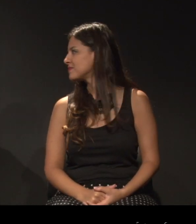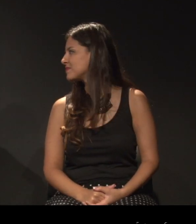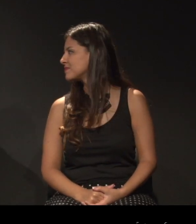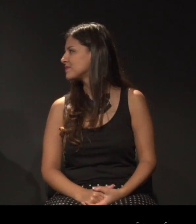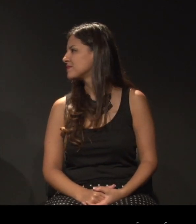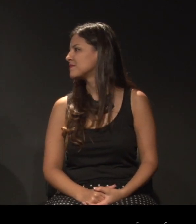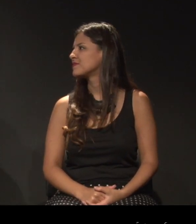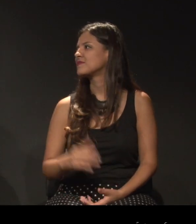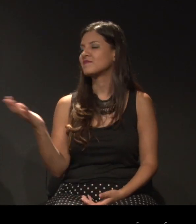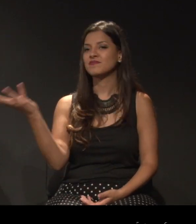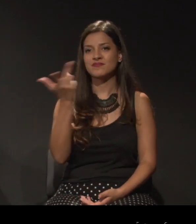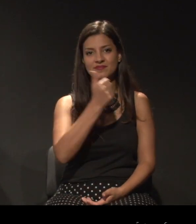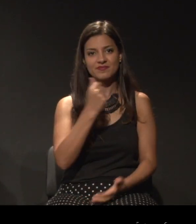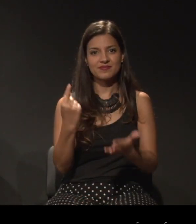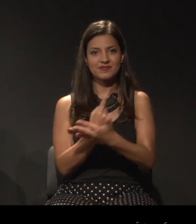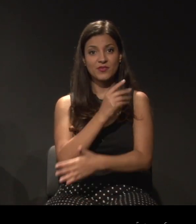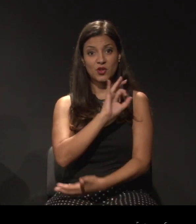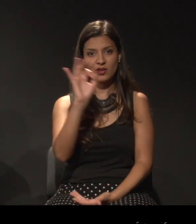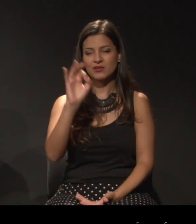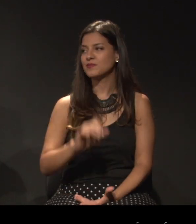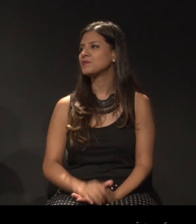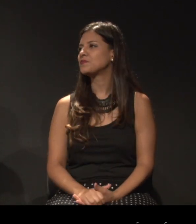Maravilha, maravilha, ótima pergunta.